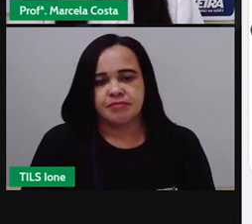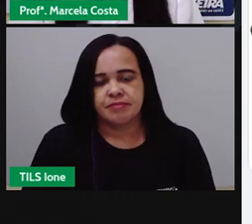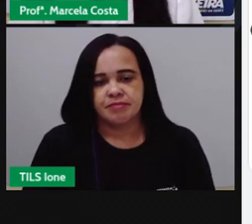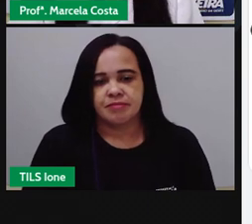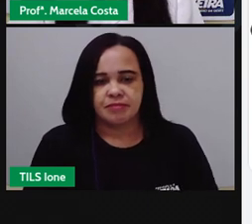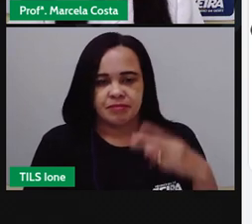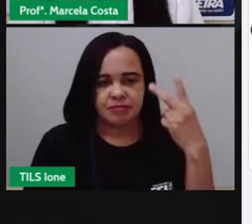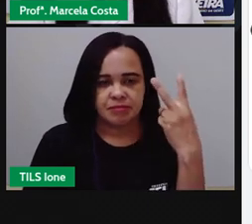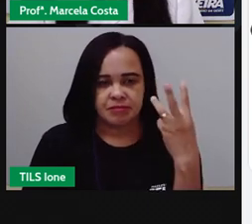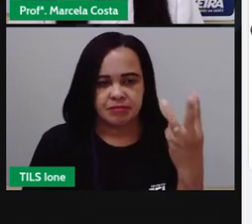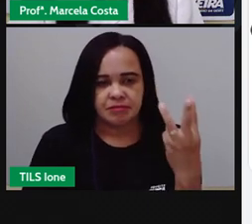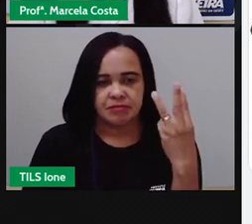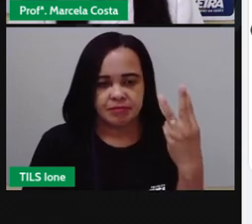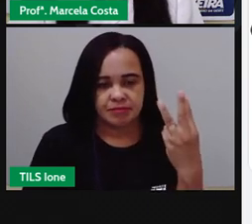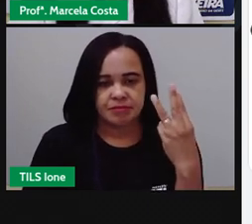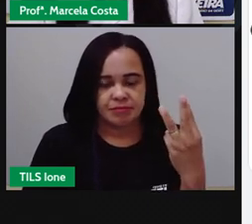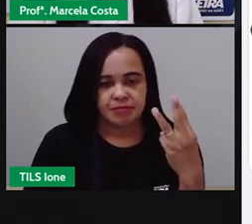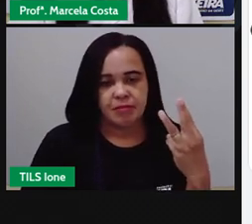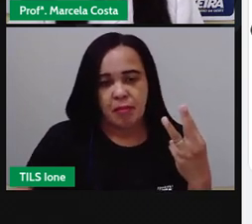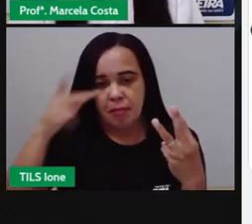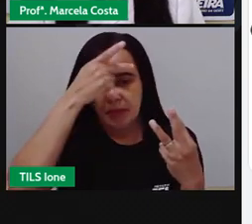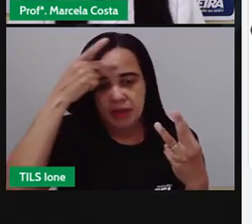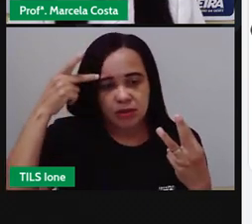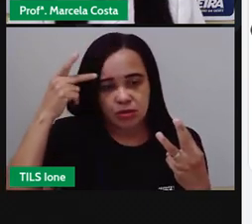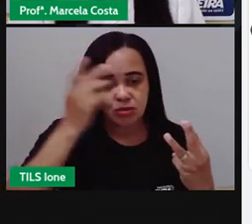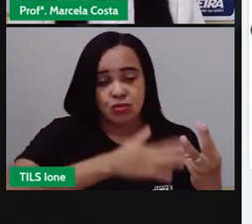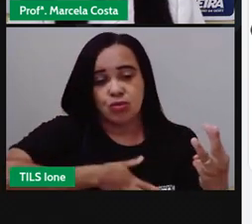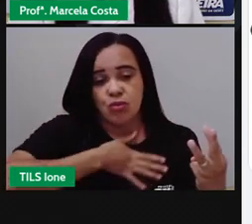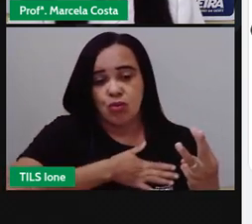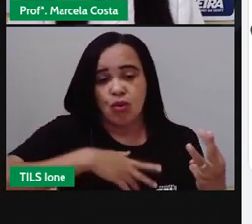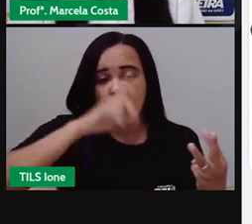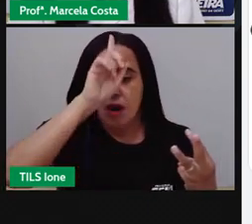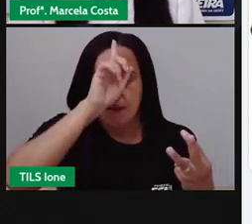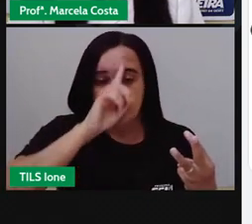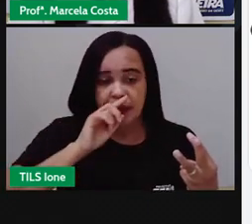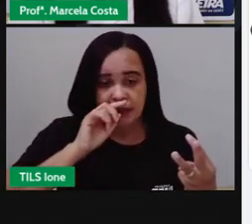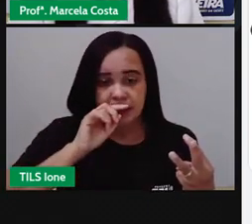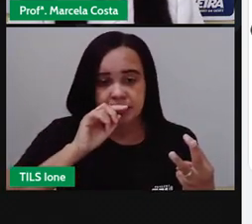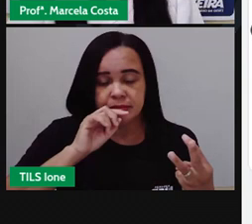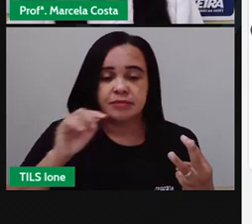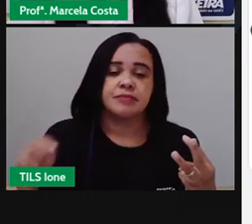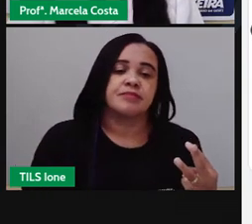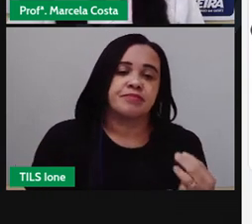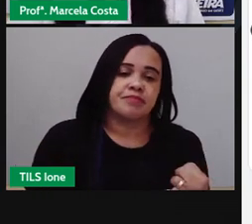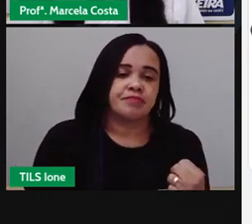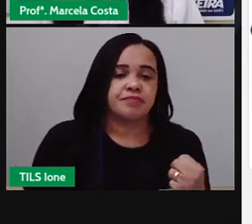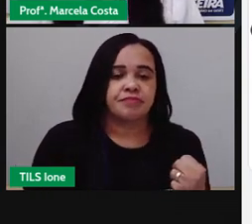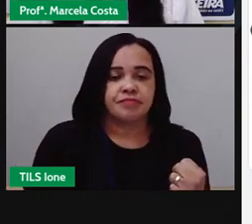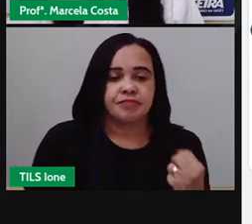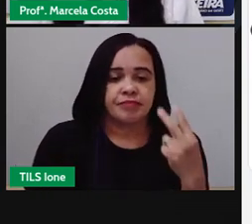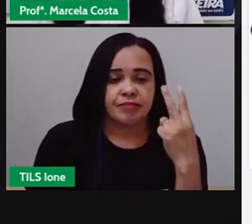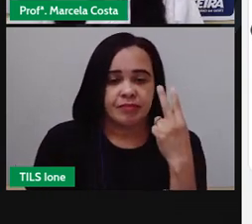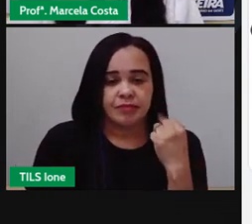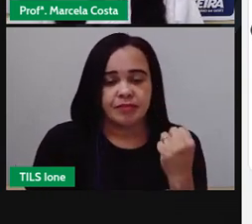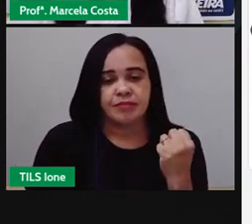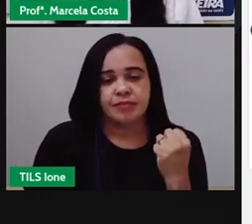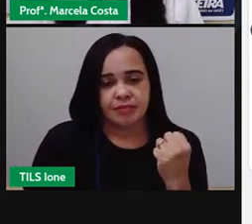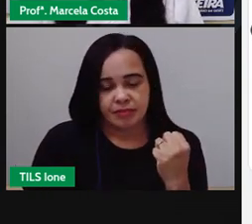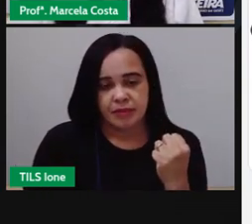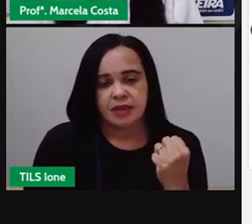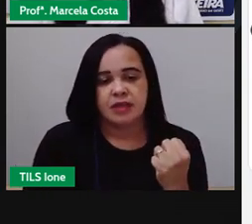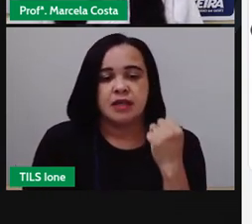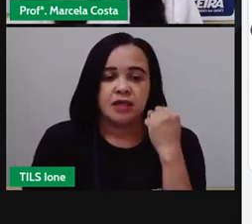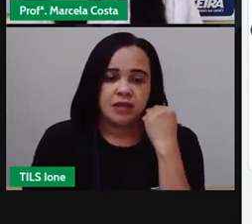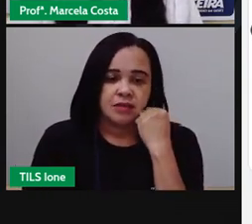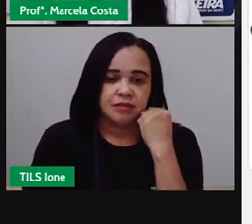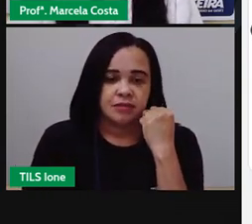foi três pessoas gostaram de amarelo então em ordem decrescente eu coloco aqui do maior para o menor